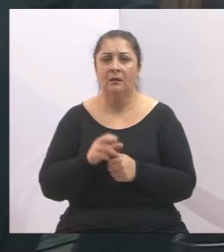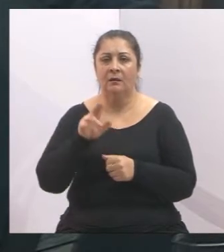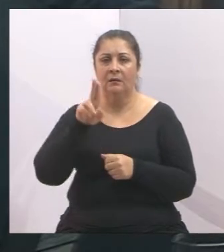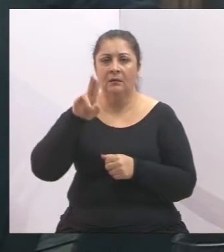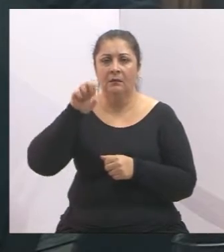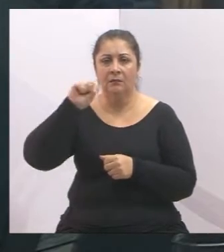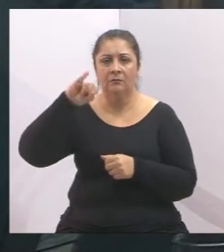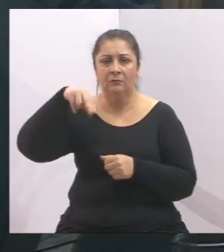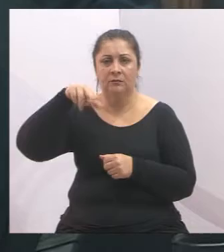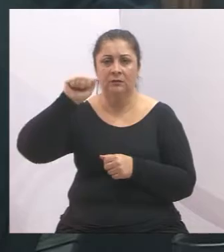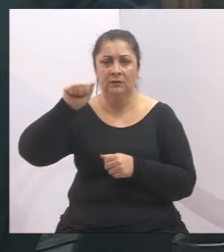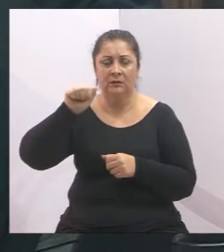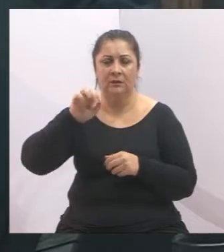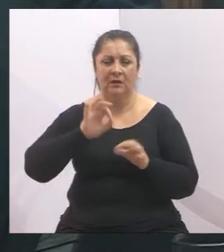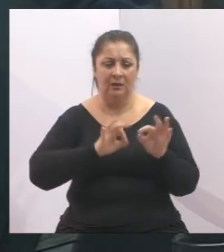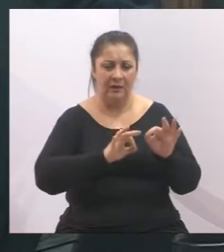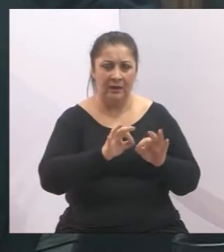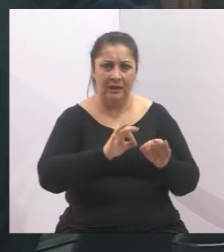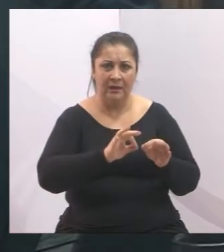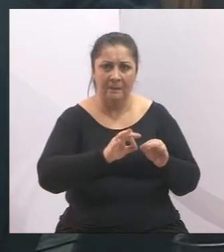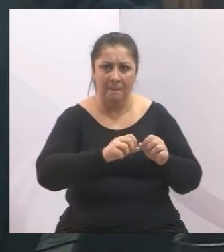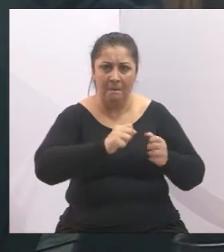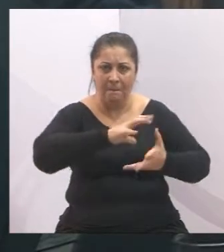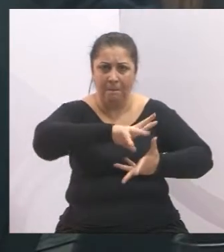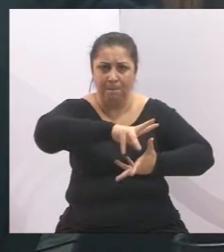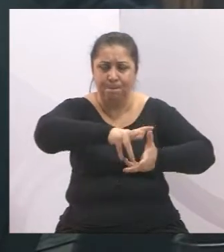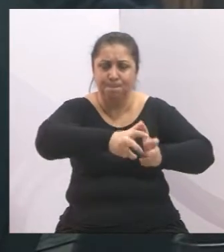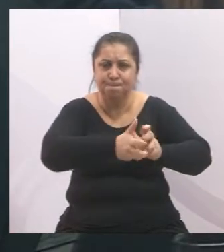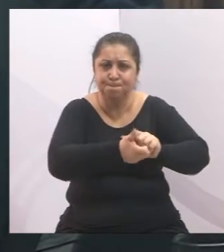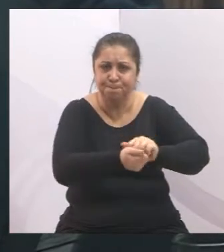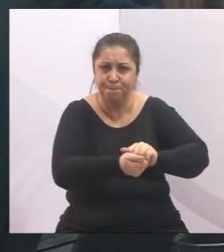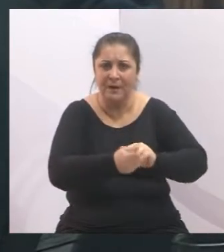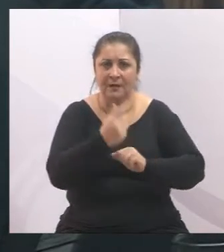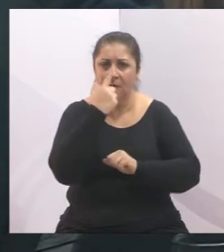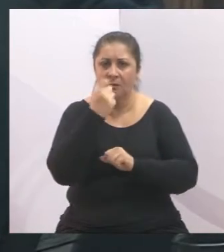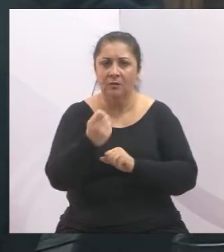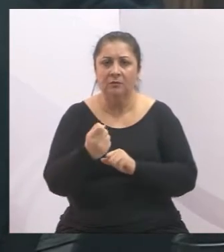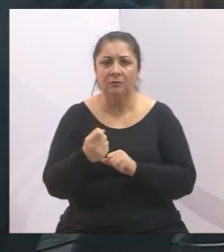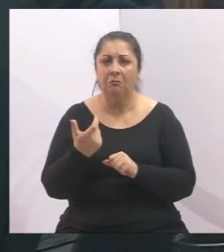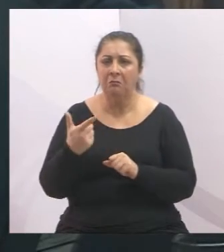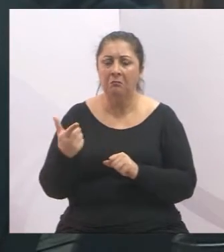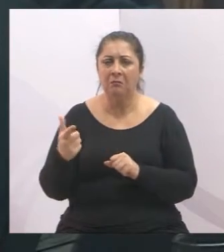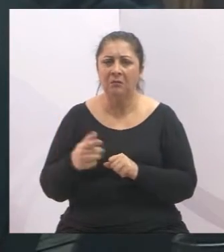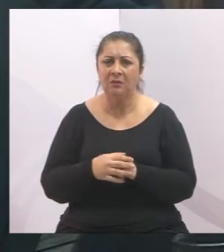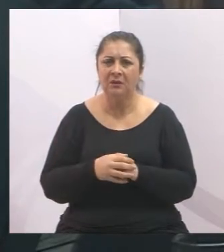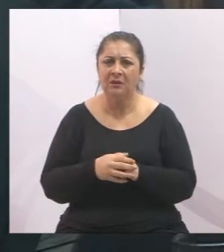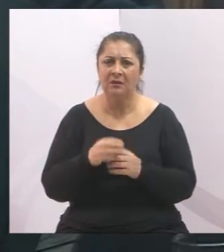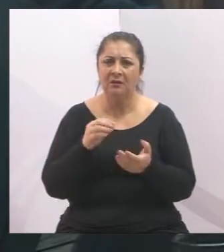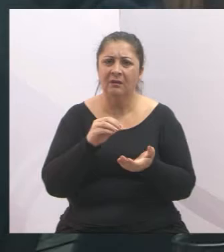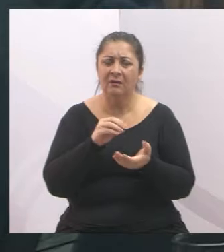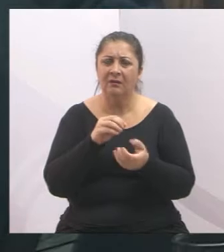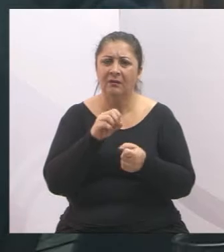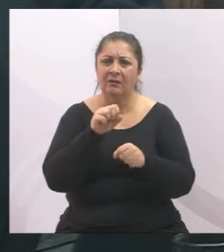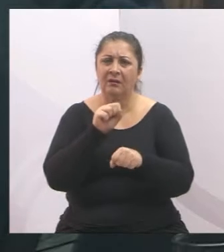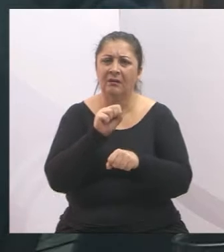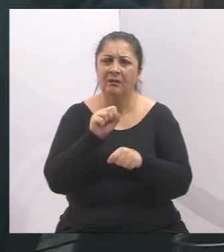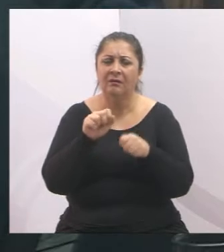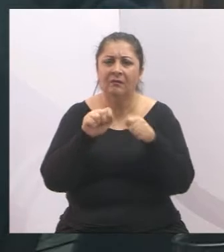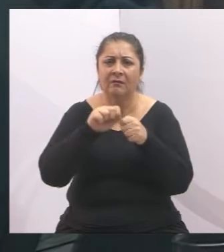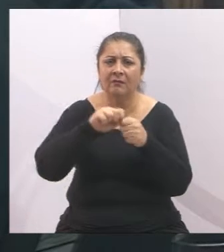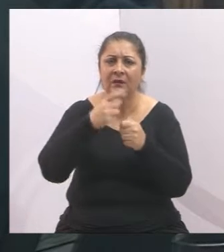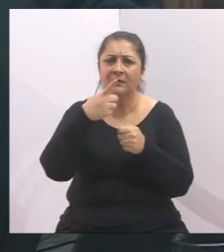vai fazer a biodigestão do lixo produzido na cidade não foi instalada depois de mais de 10 anos dessa